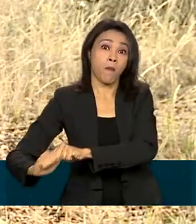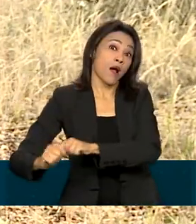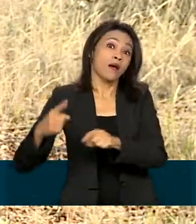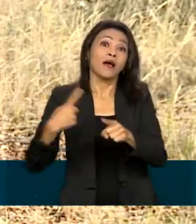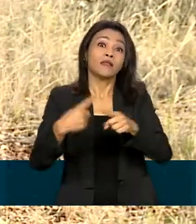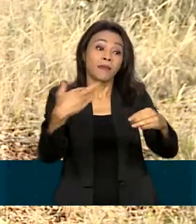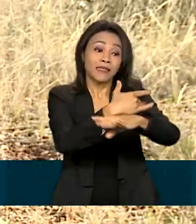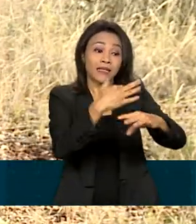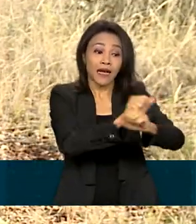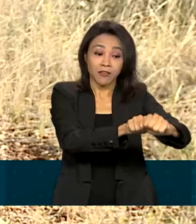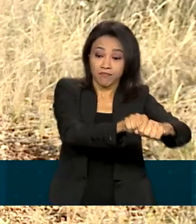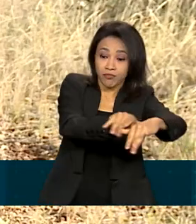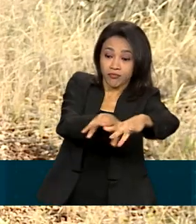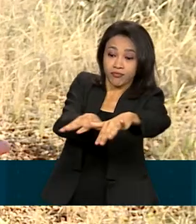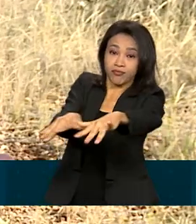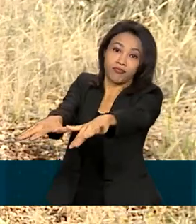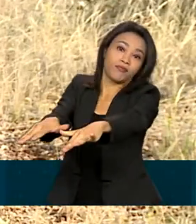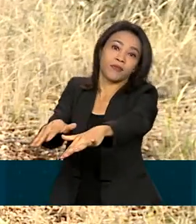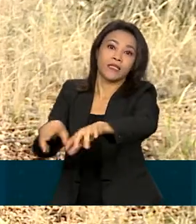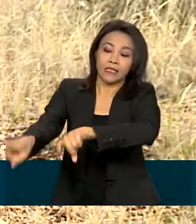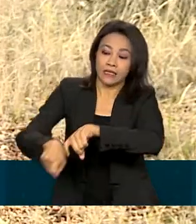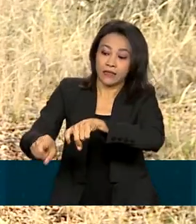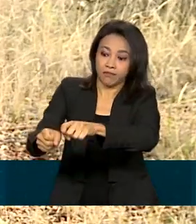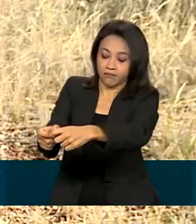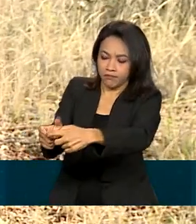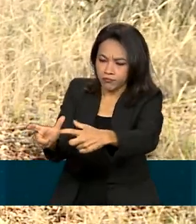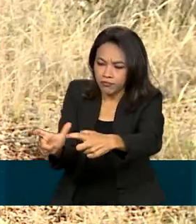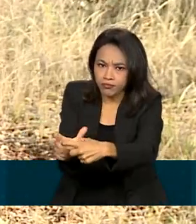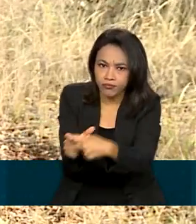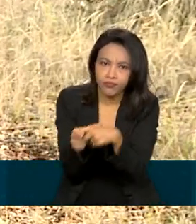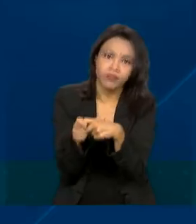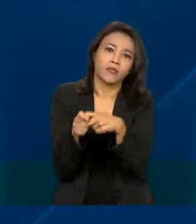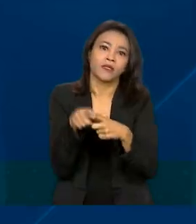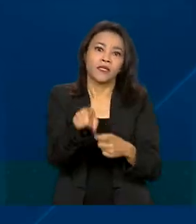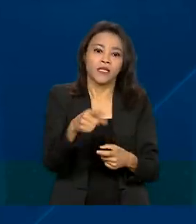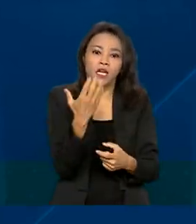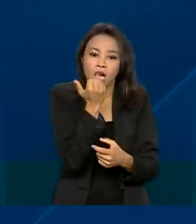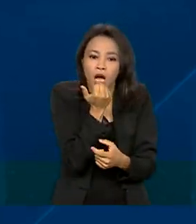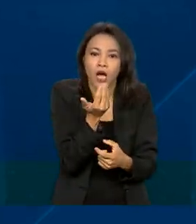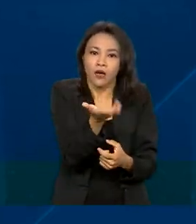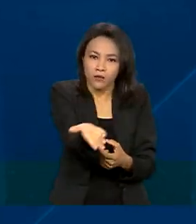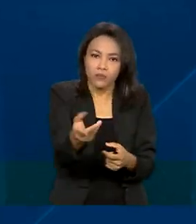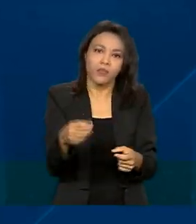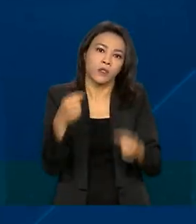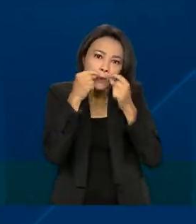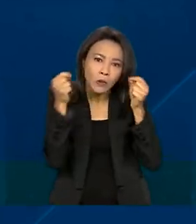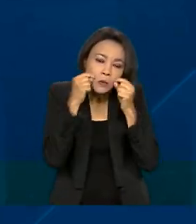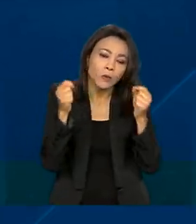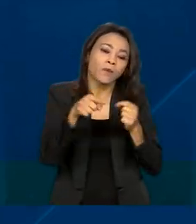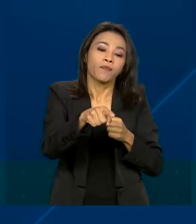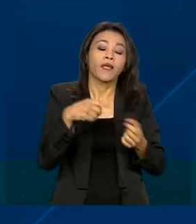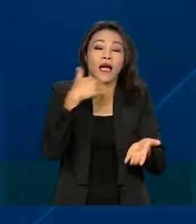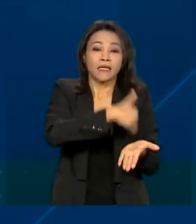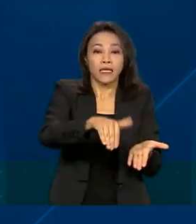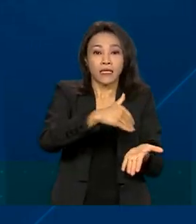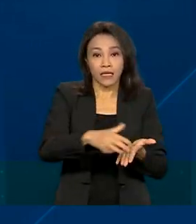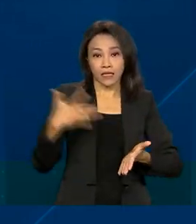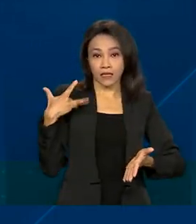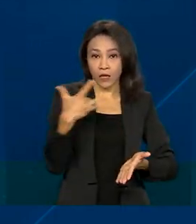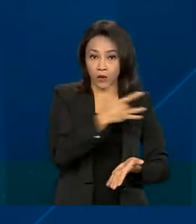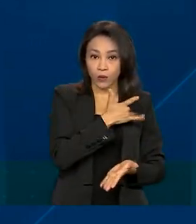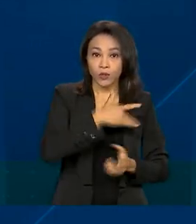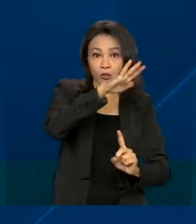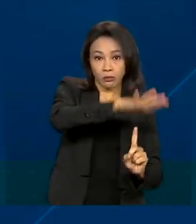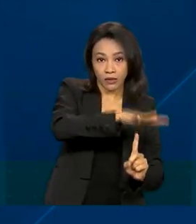para regiões rurais e a maior oferta de grãos, o alimento dos roedores. O Ministério da Saúde, a Secretaria de Saúde do Paraná